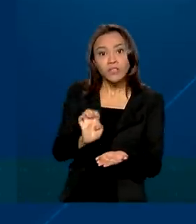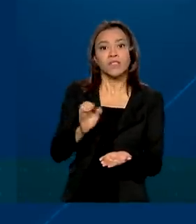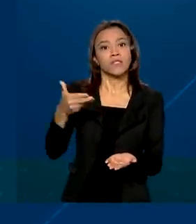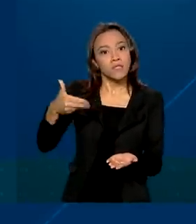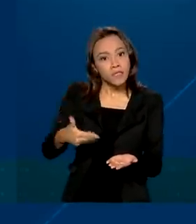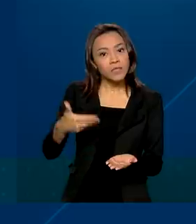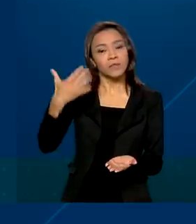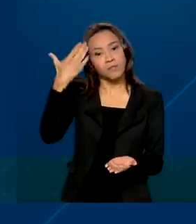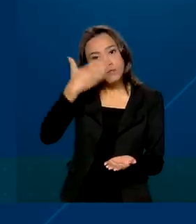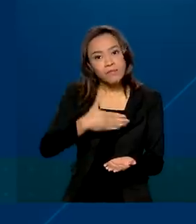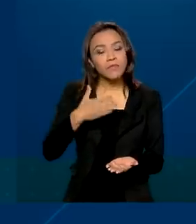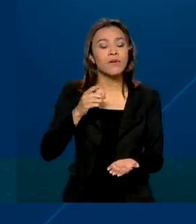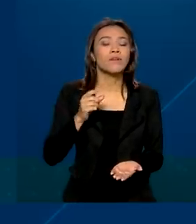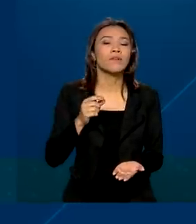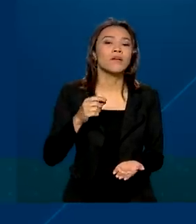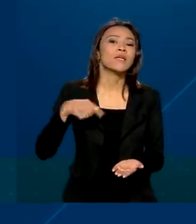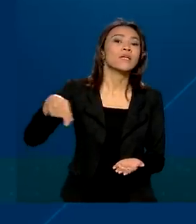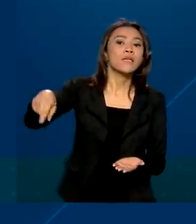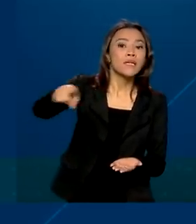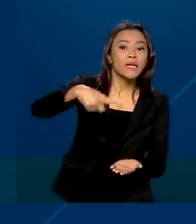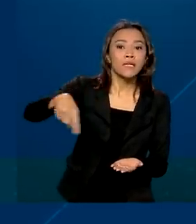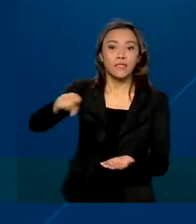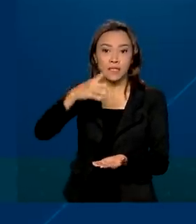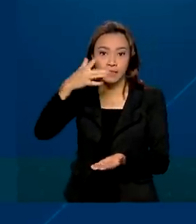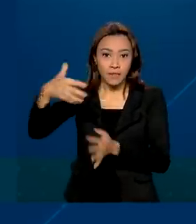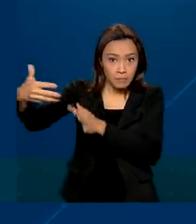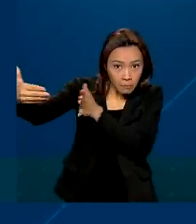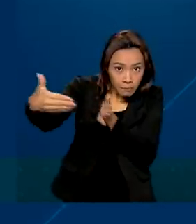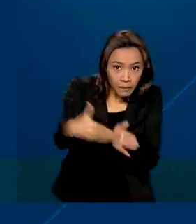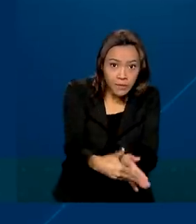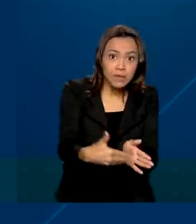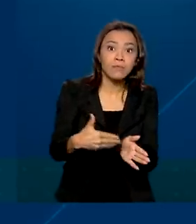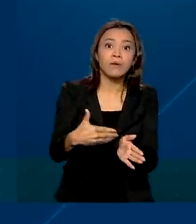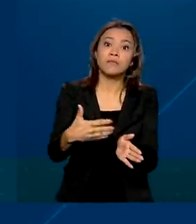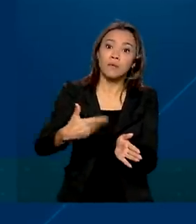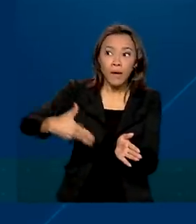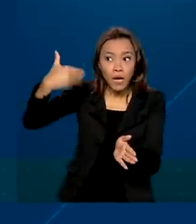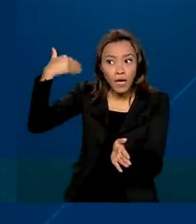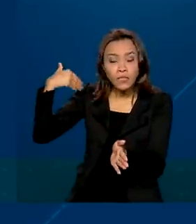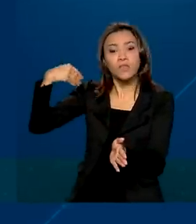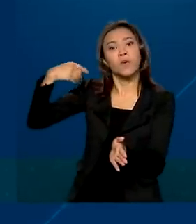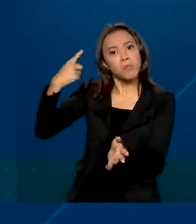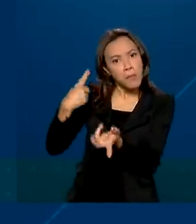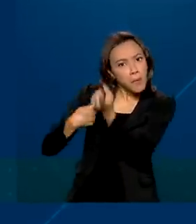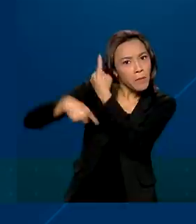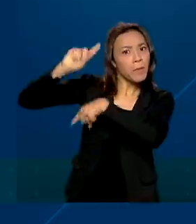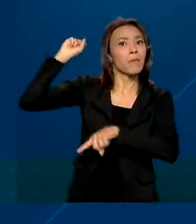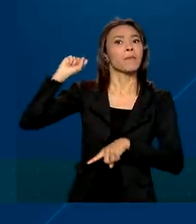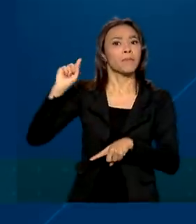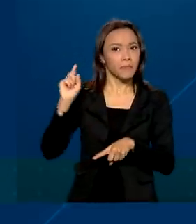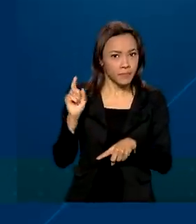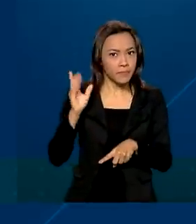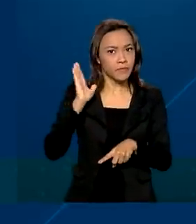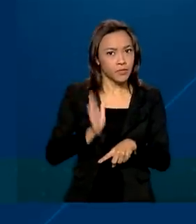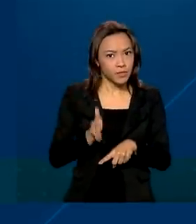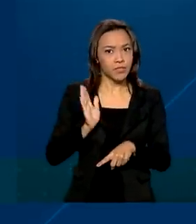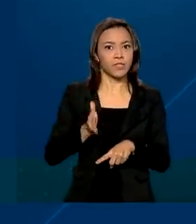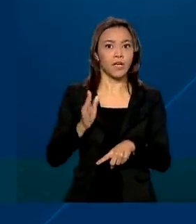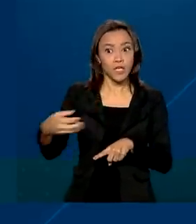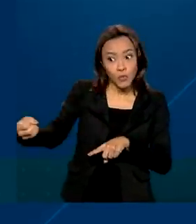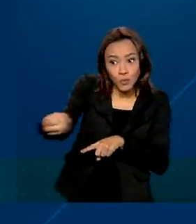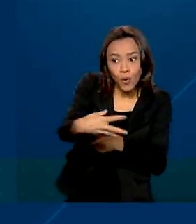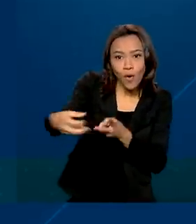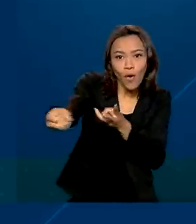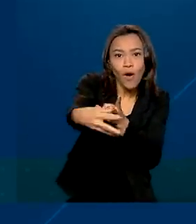pela agência, ele foi bem sucedido no que diz respeito ao estímulo de novos